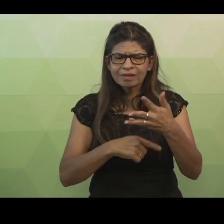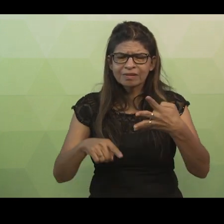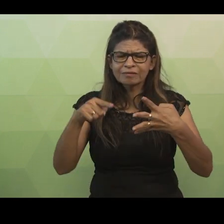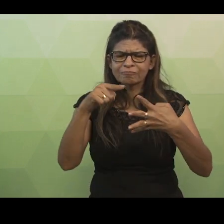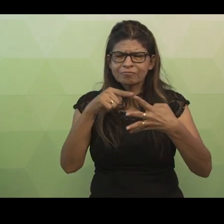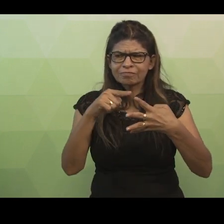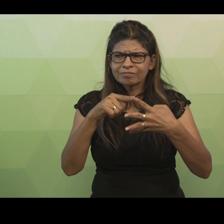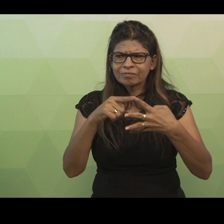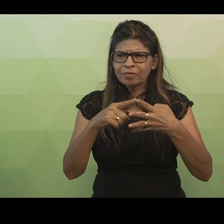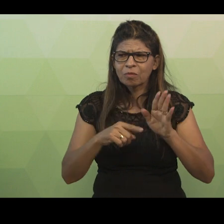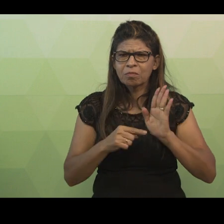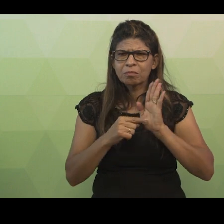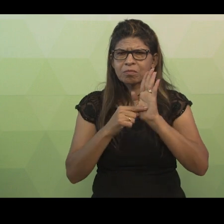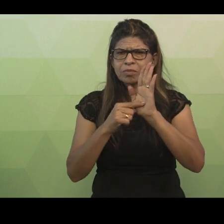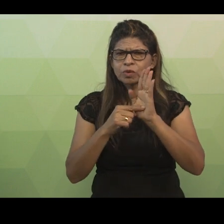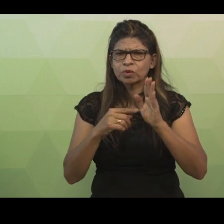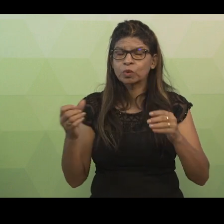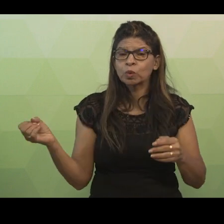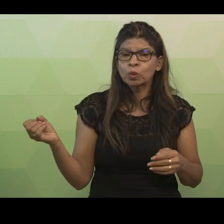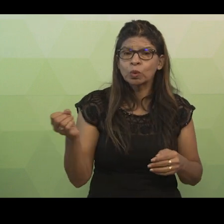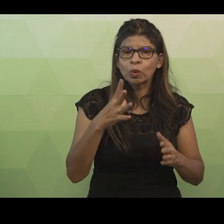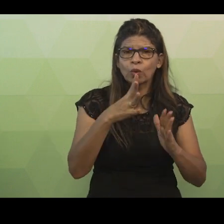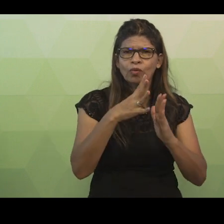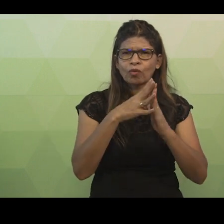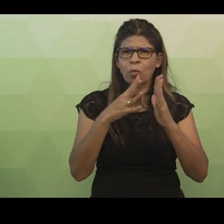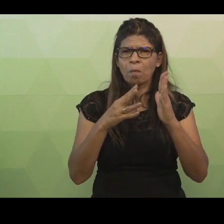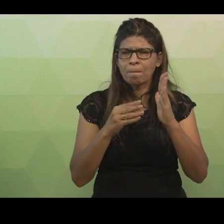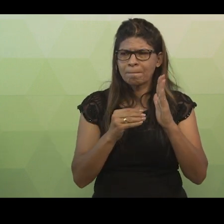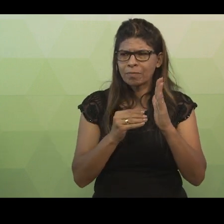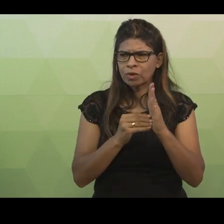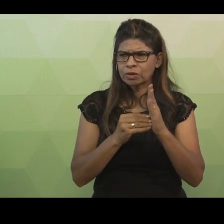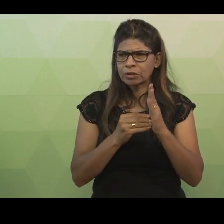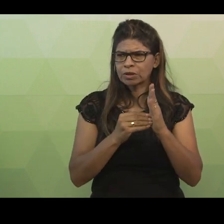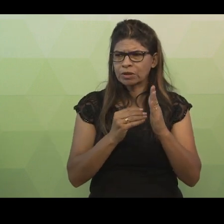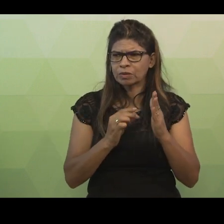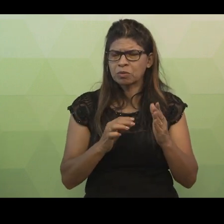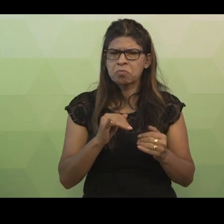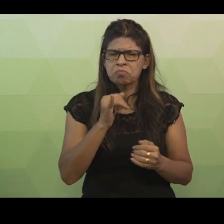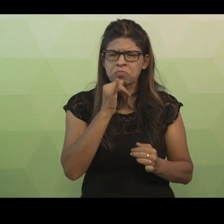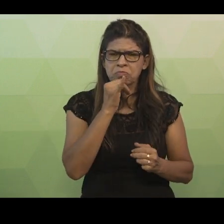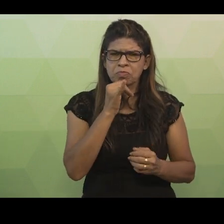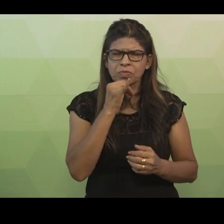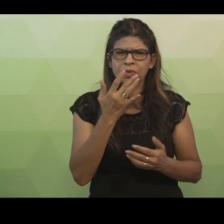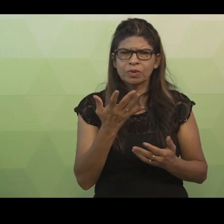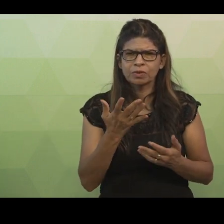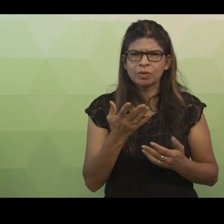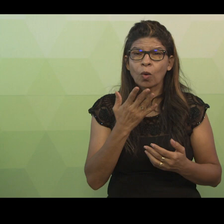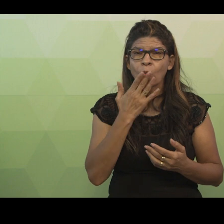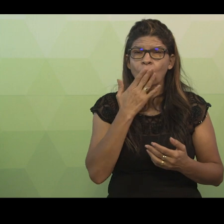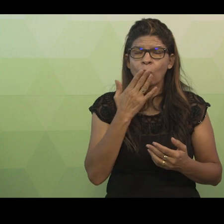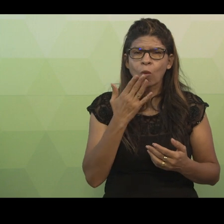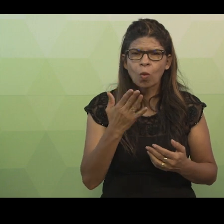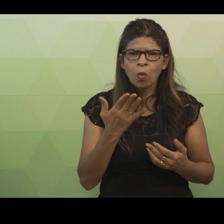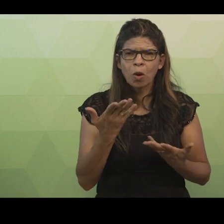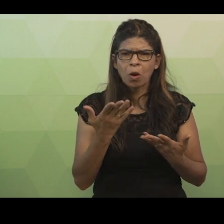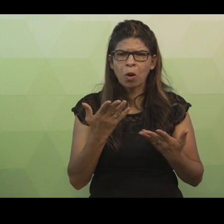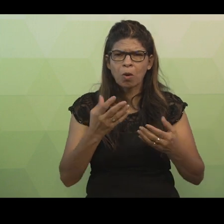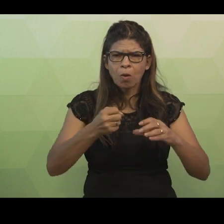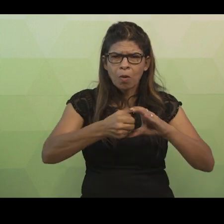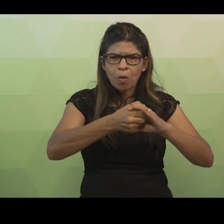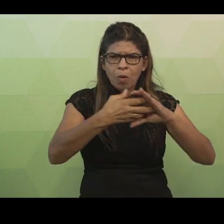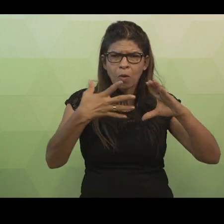modelo que elimine as duplicações. Bem, quais são os atributos definidos para a classe coelho?